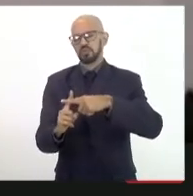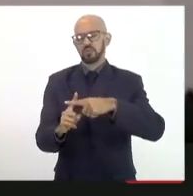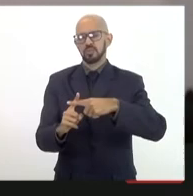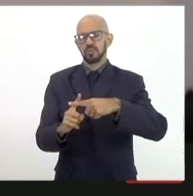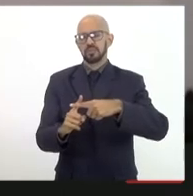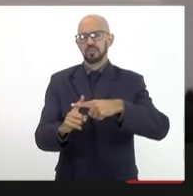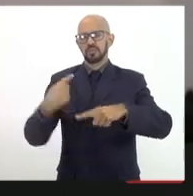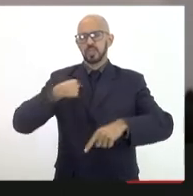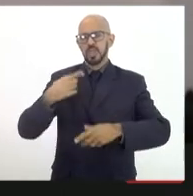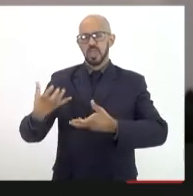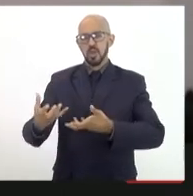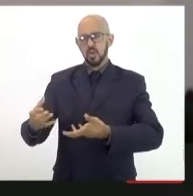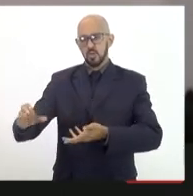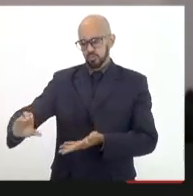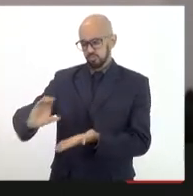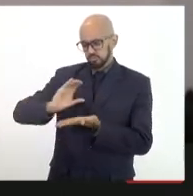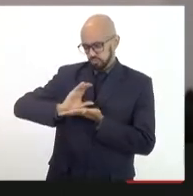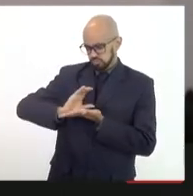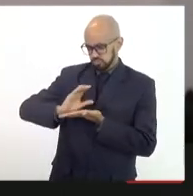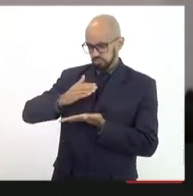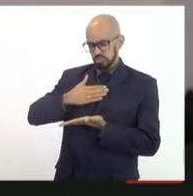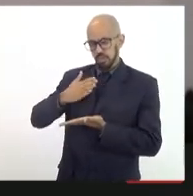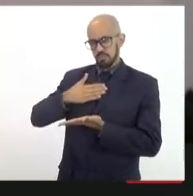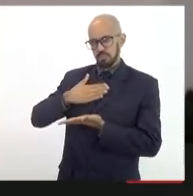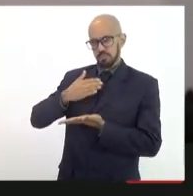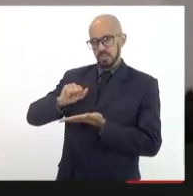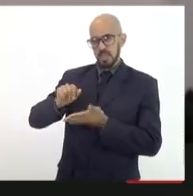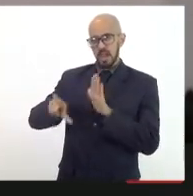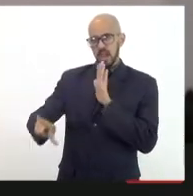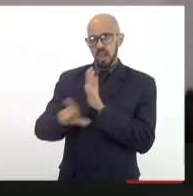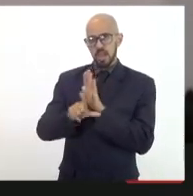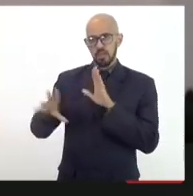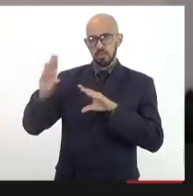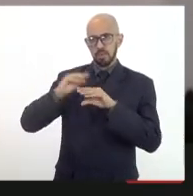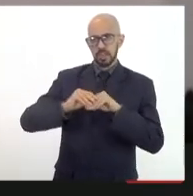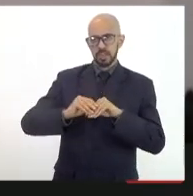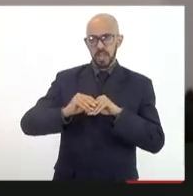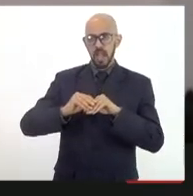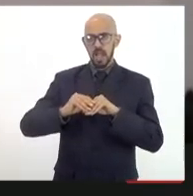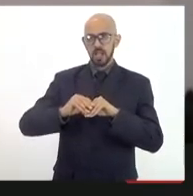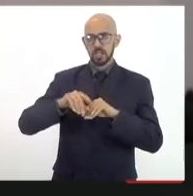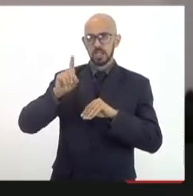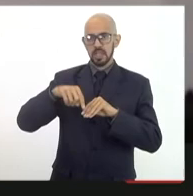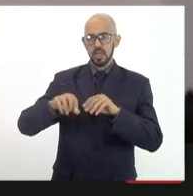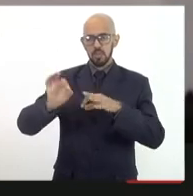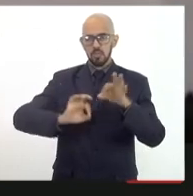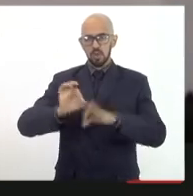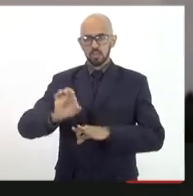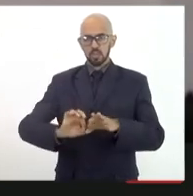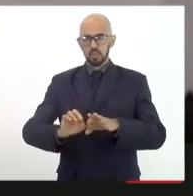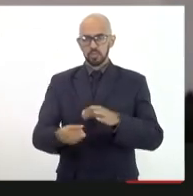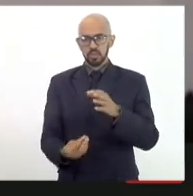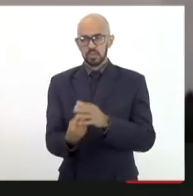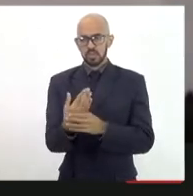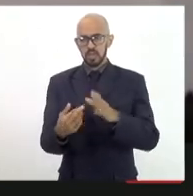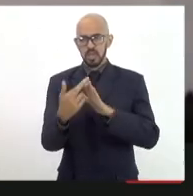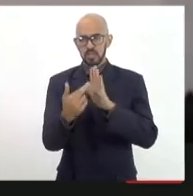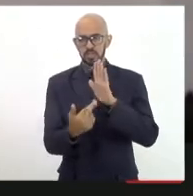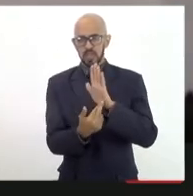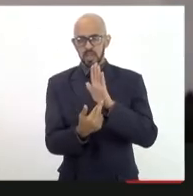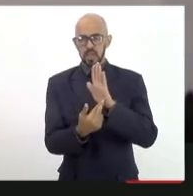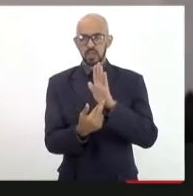Eu recebi aqui a proposta do projeto de lei complementar, o projeto que regulamenta, e ele